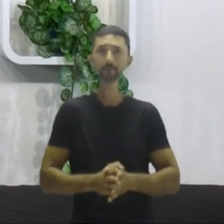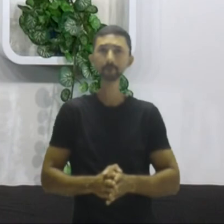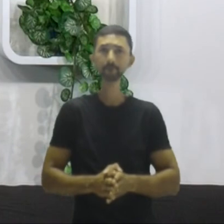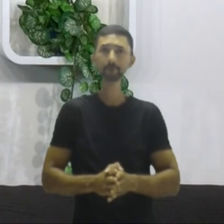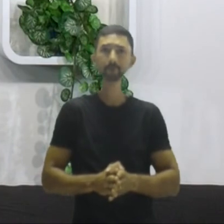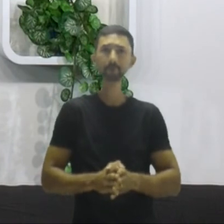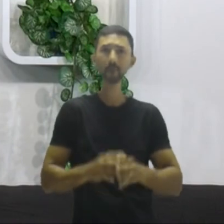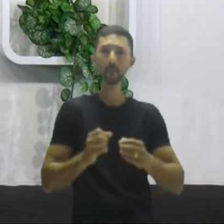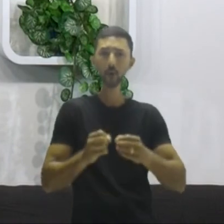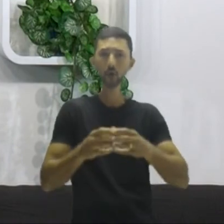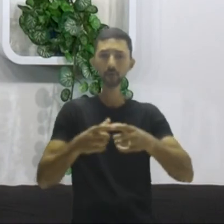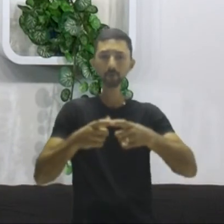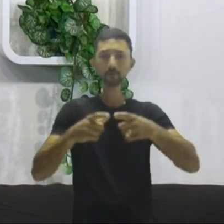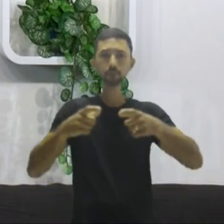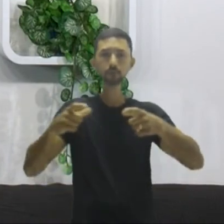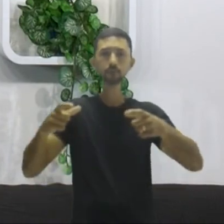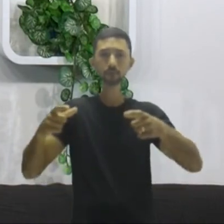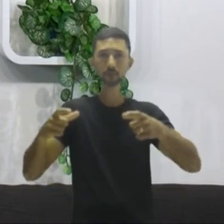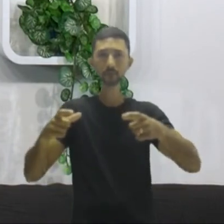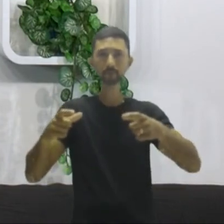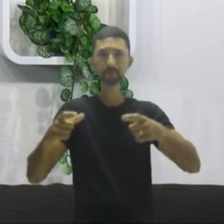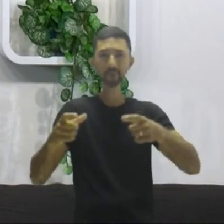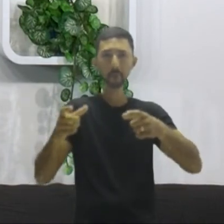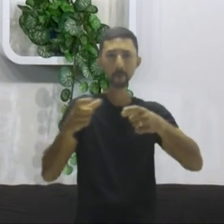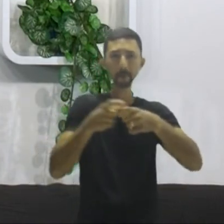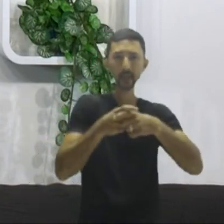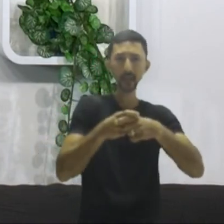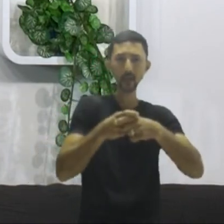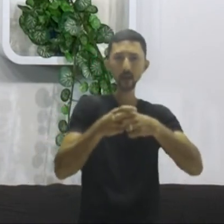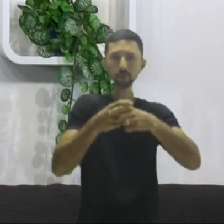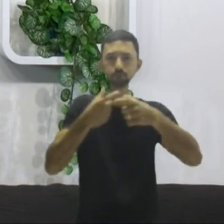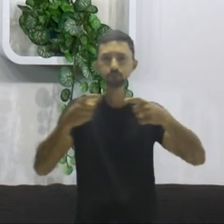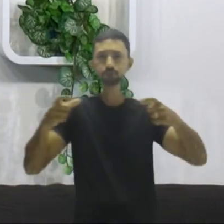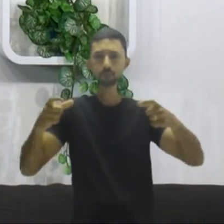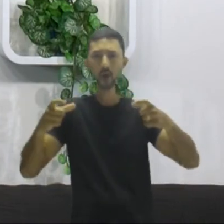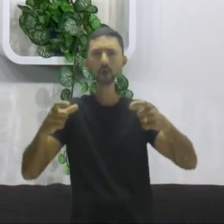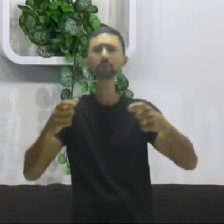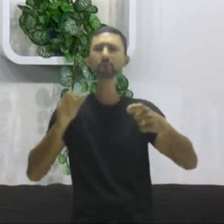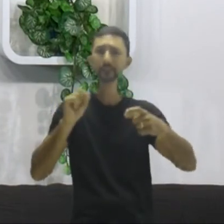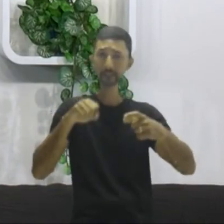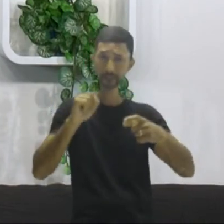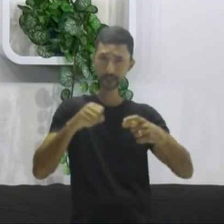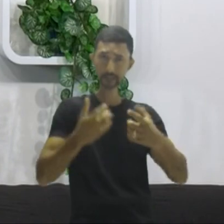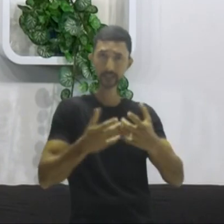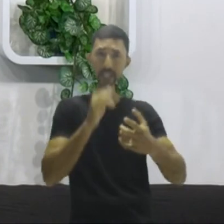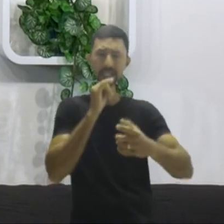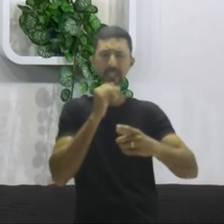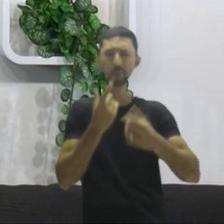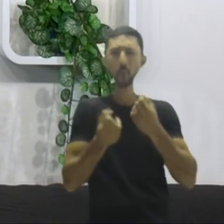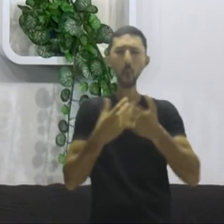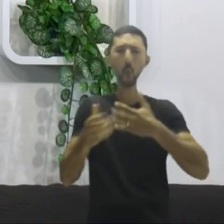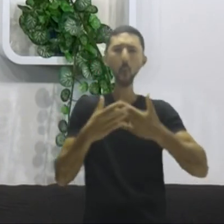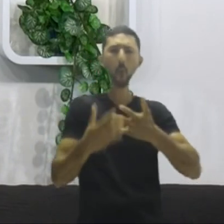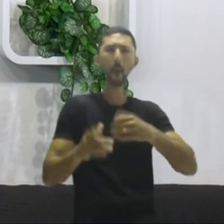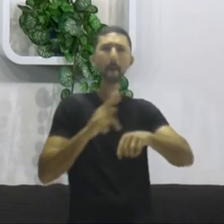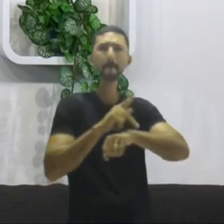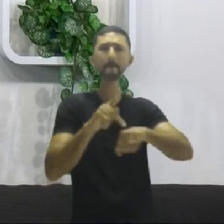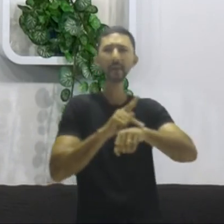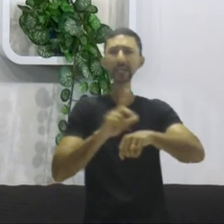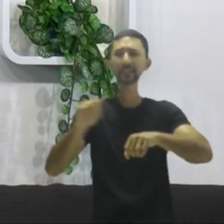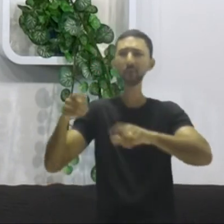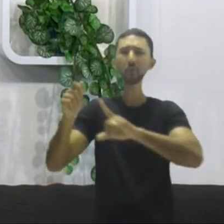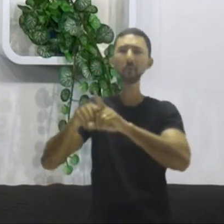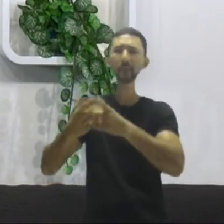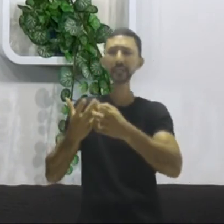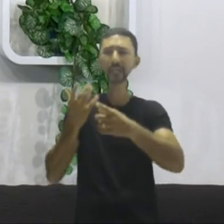pode ter mais? Pode ter menos? Sim. Pode algum país daqui a um